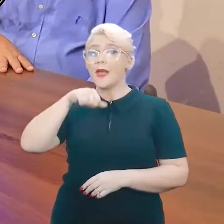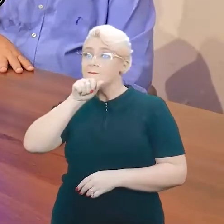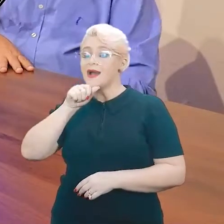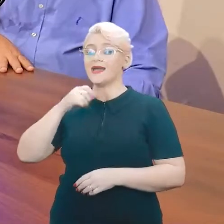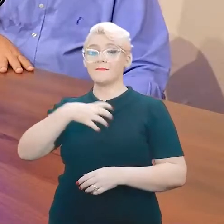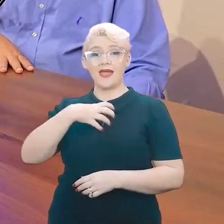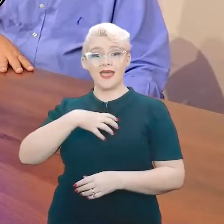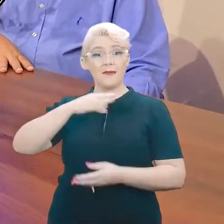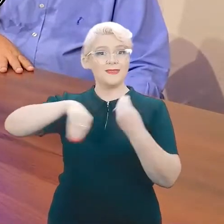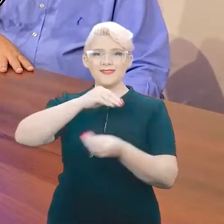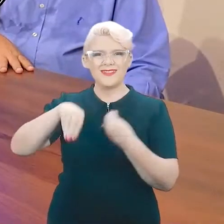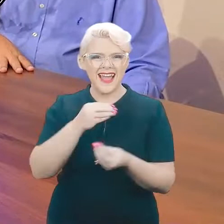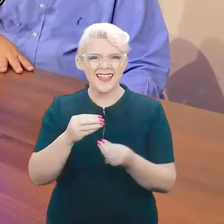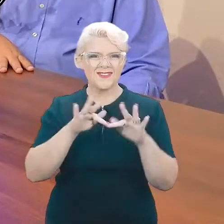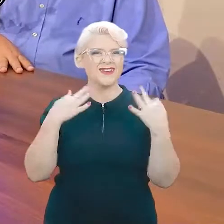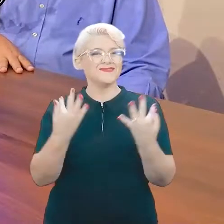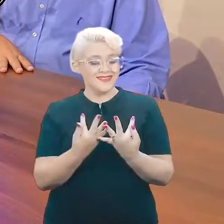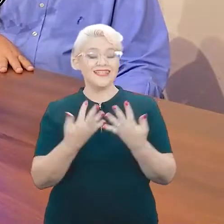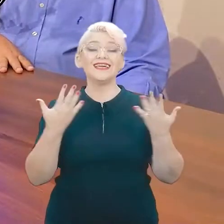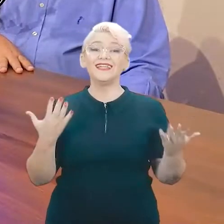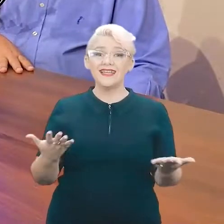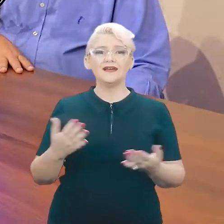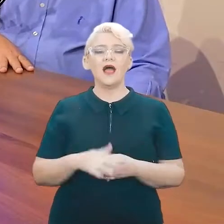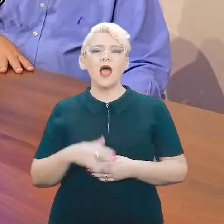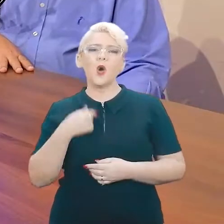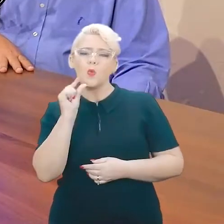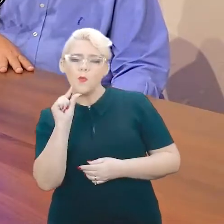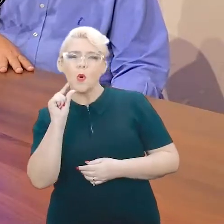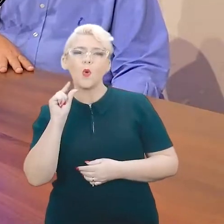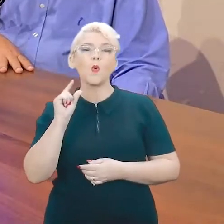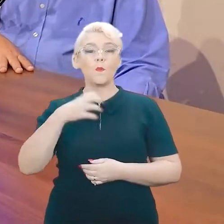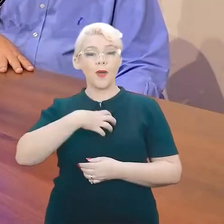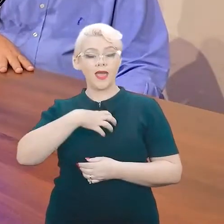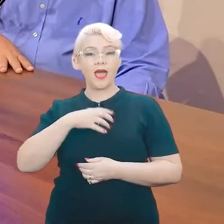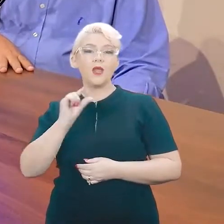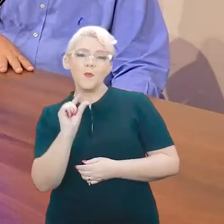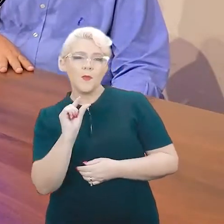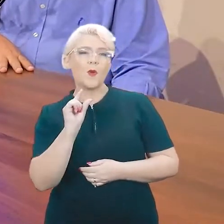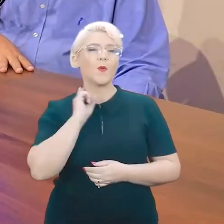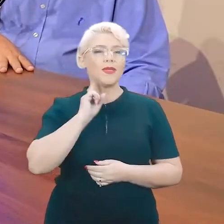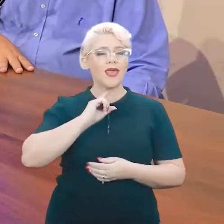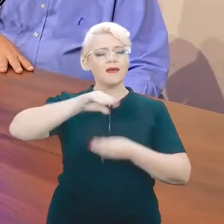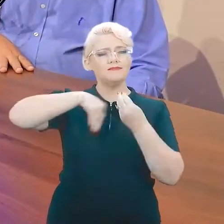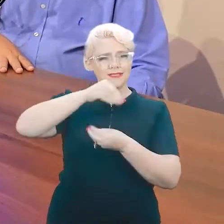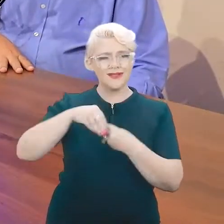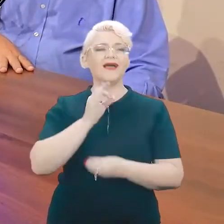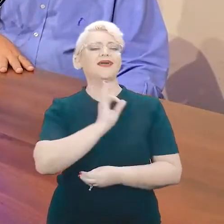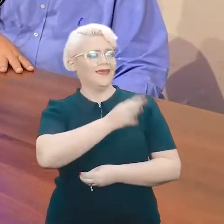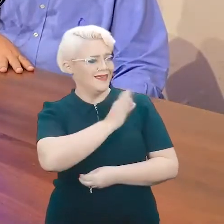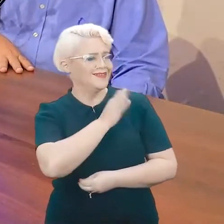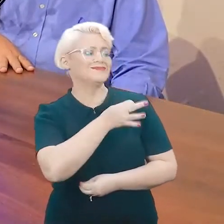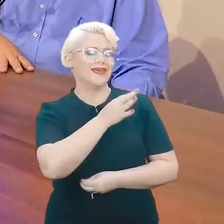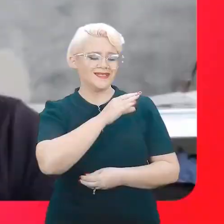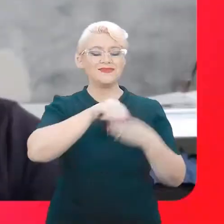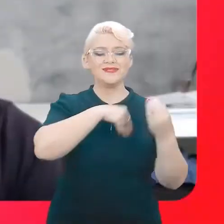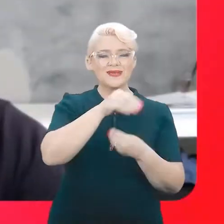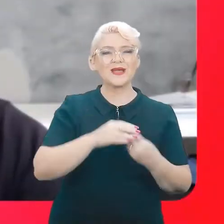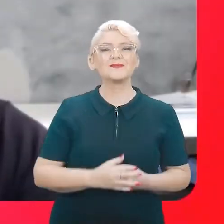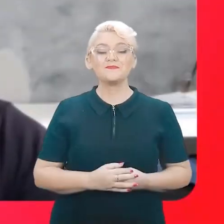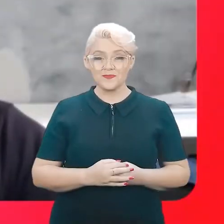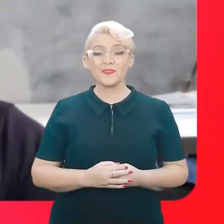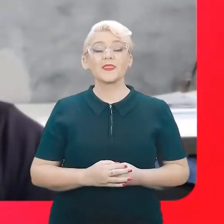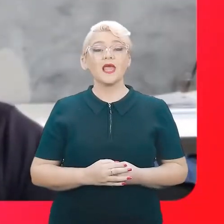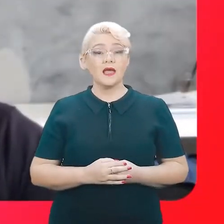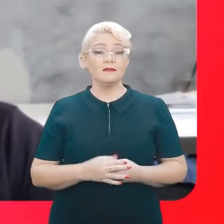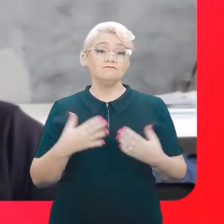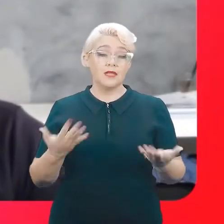misturada. Mineiro? Um pouco mineiro, um pouco baiana? Isso, um pouco mineiro, um pouco baiana. E por